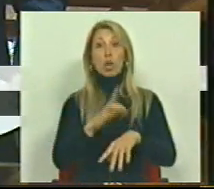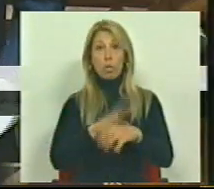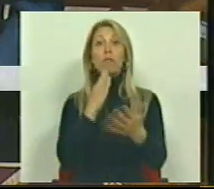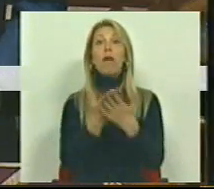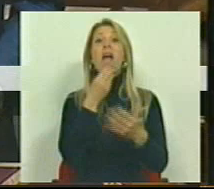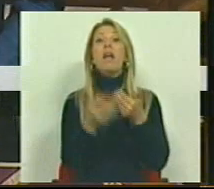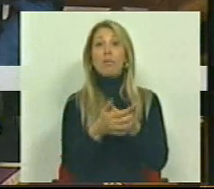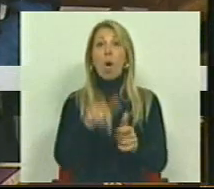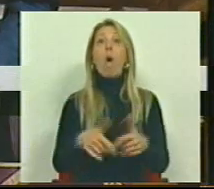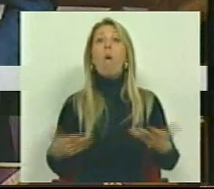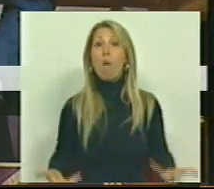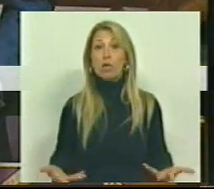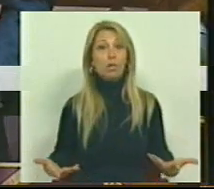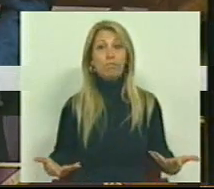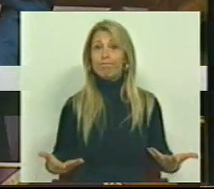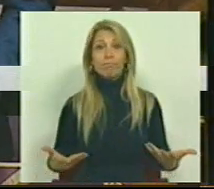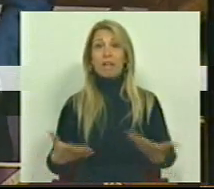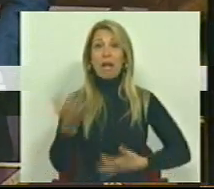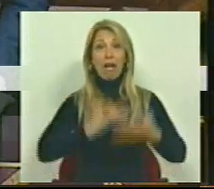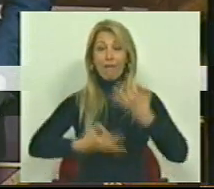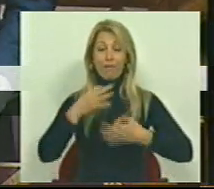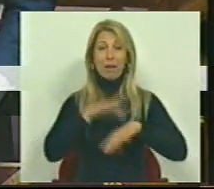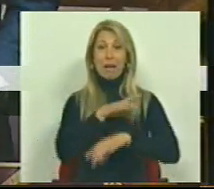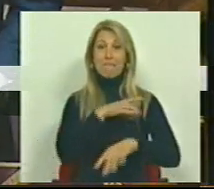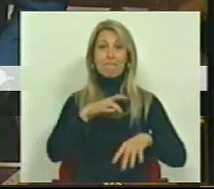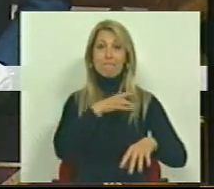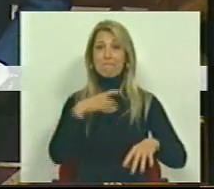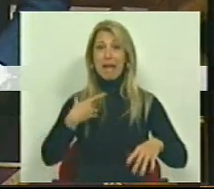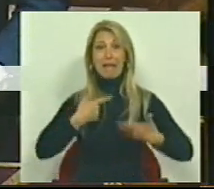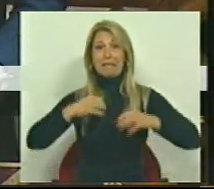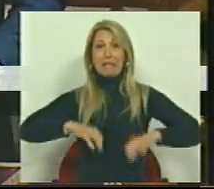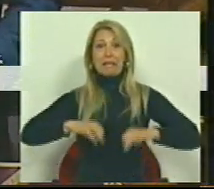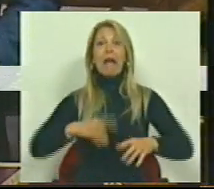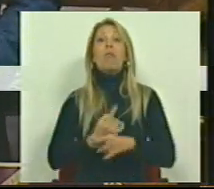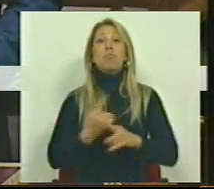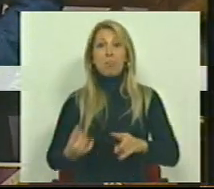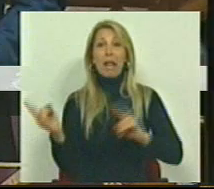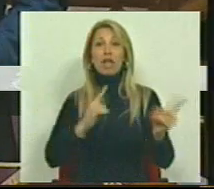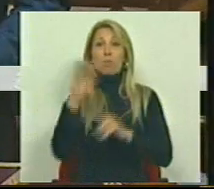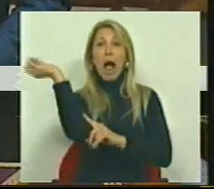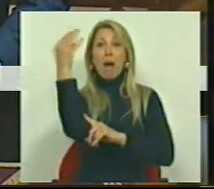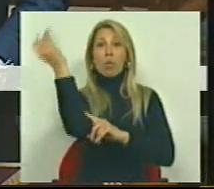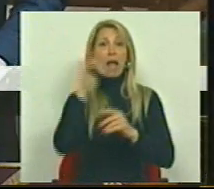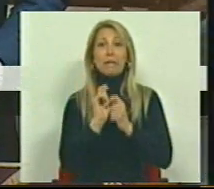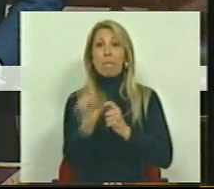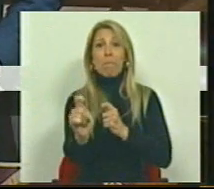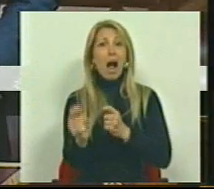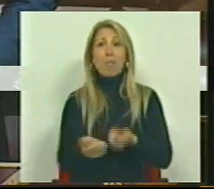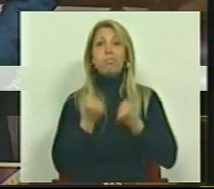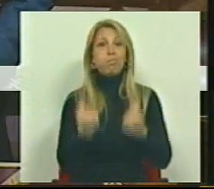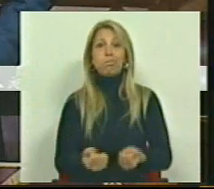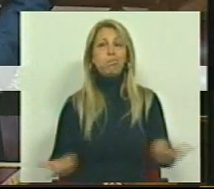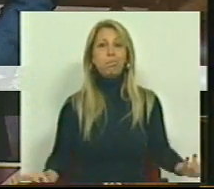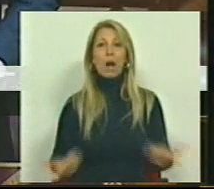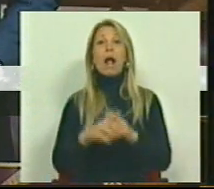idosos hoje não optam pelo tratamento médico, porque não conseguem pagar o transporte em ambulância. A lei dos despejos, que